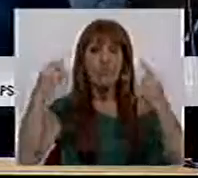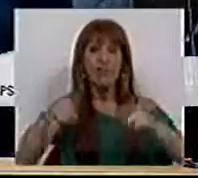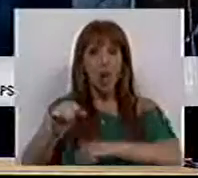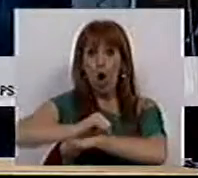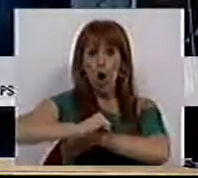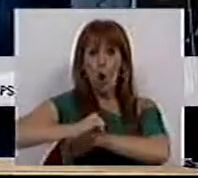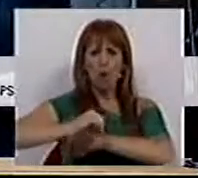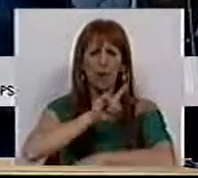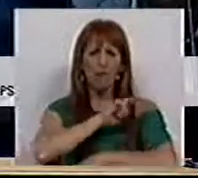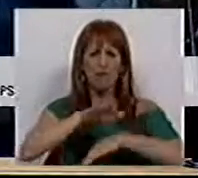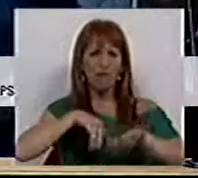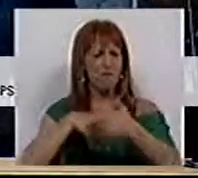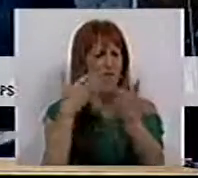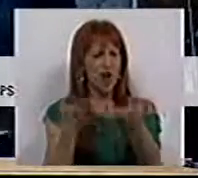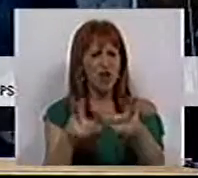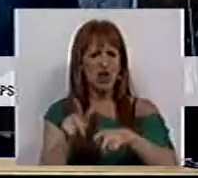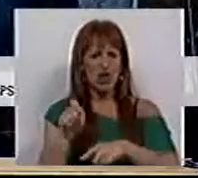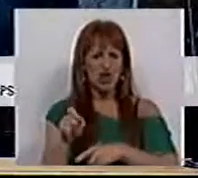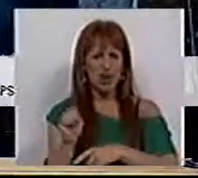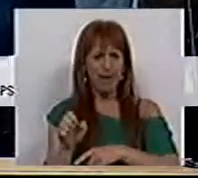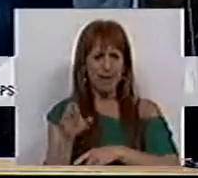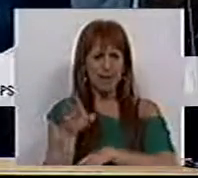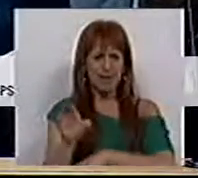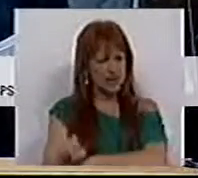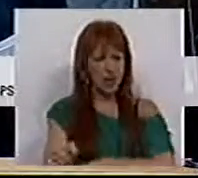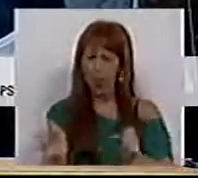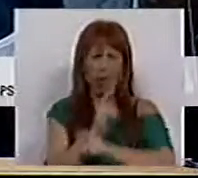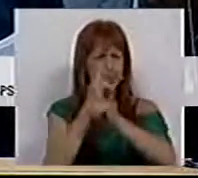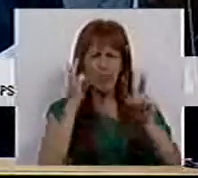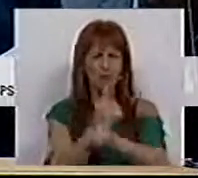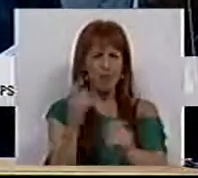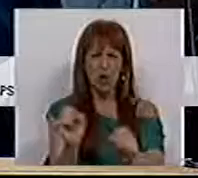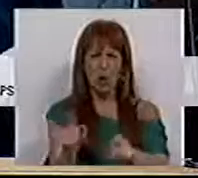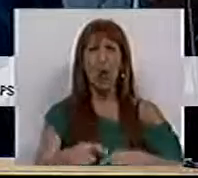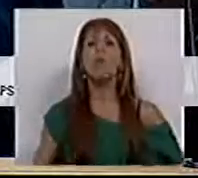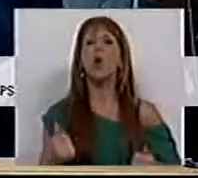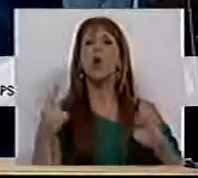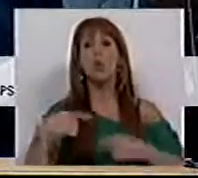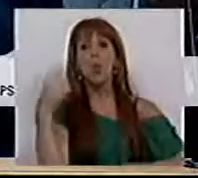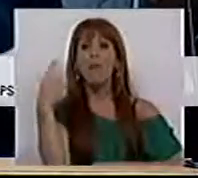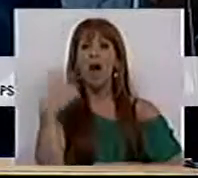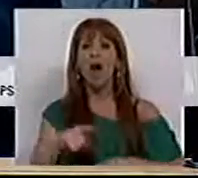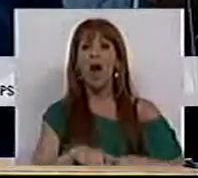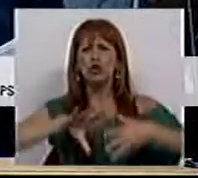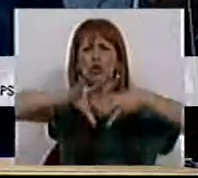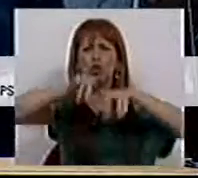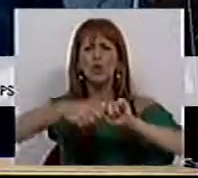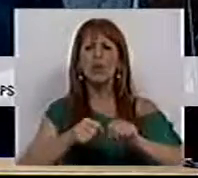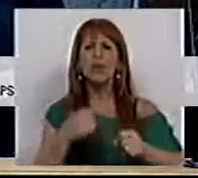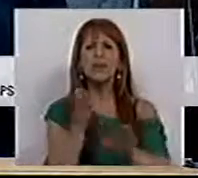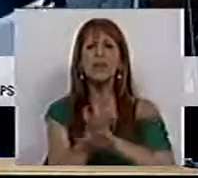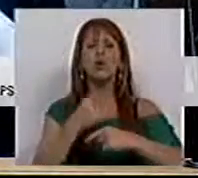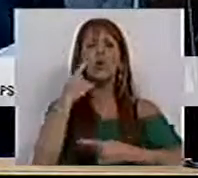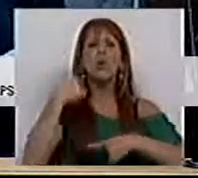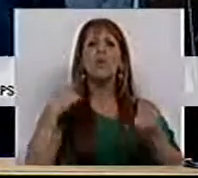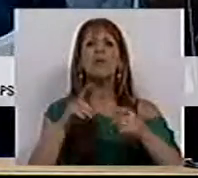estão contra a privatização da EGF. Não há justificação. Ou melhor, só há uma. Destruir o setor